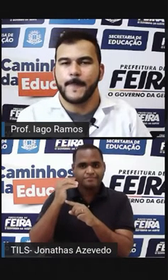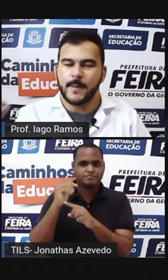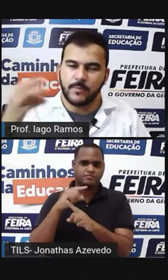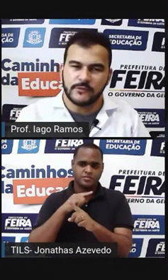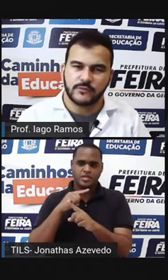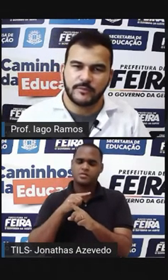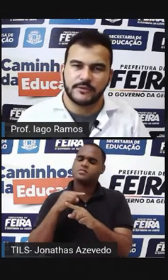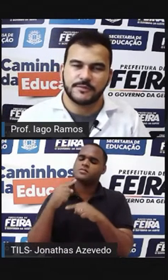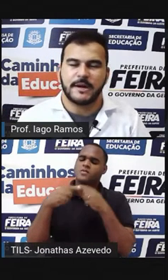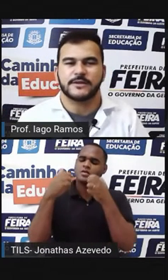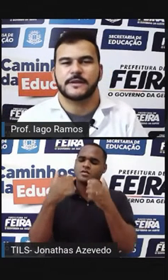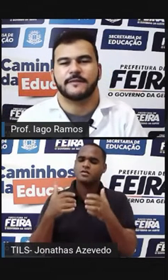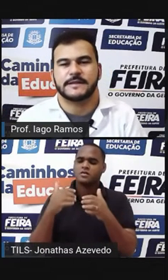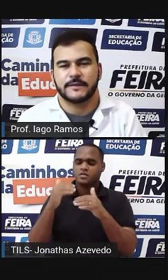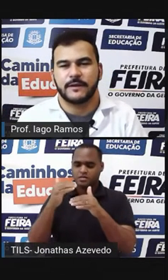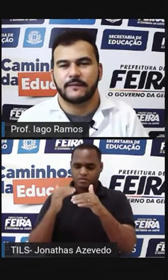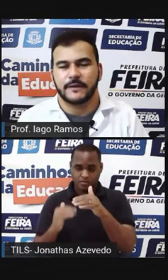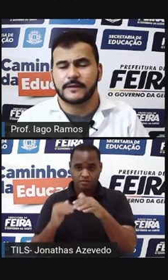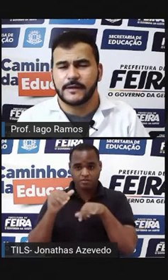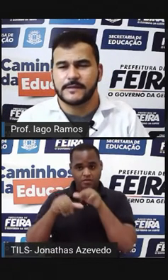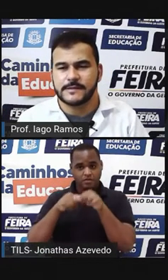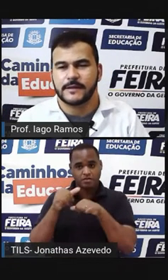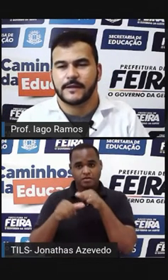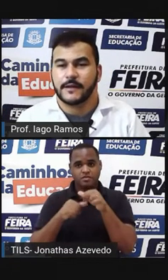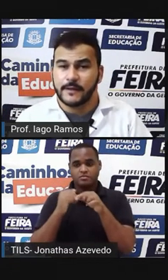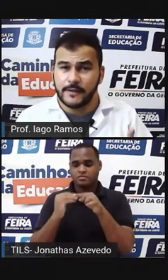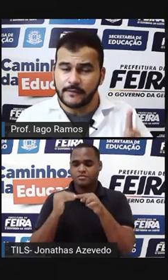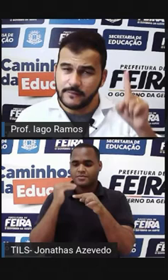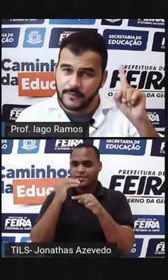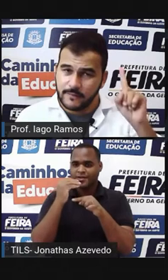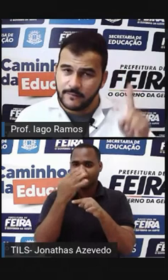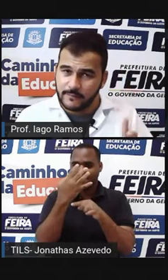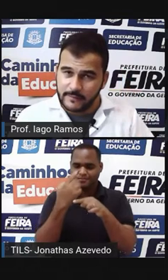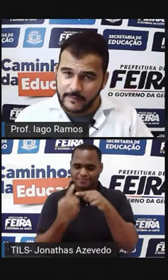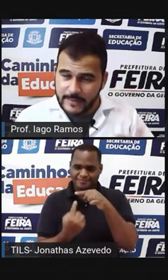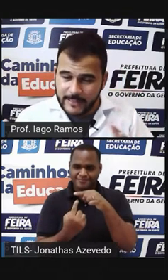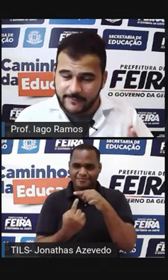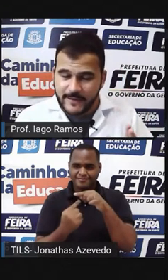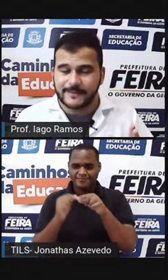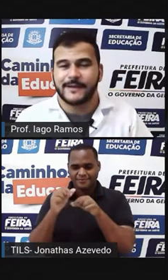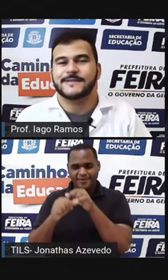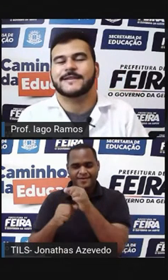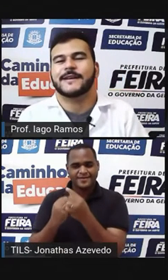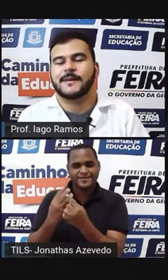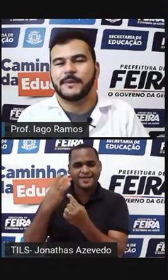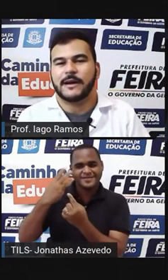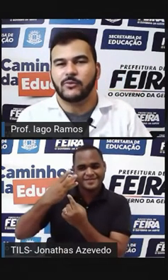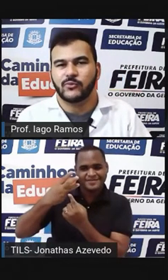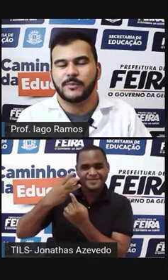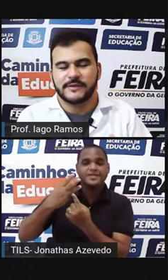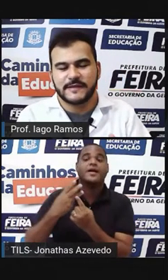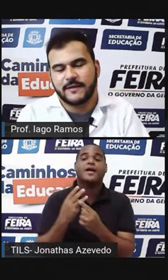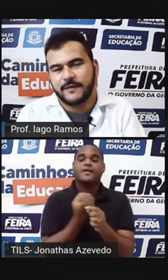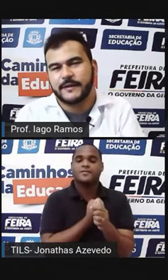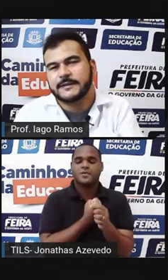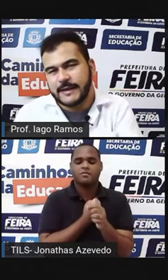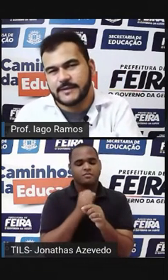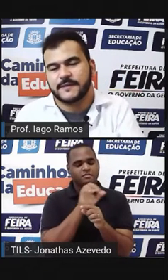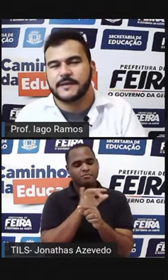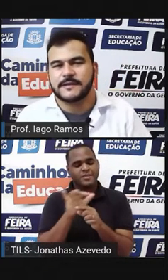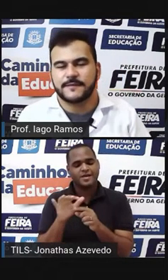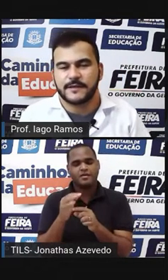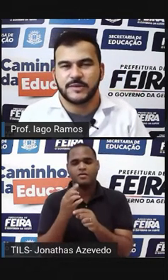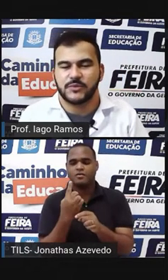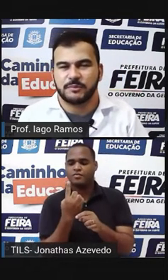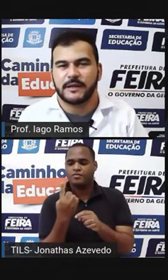Depois o número de baixo da fração elevado a 3 E elevar a 3 é pegar o número e escrever ele